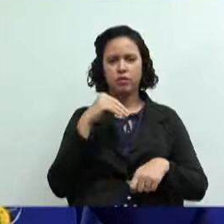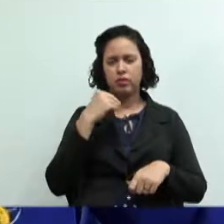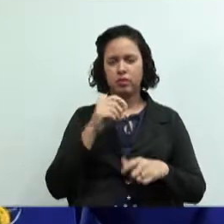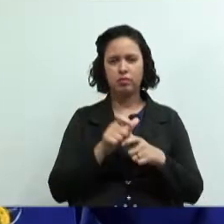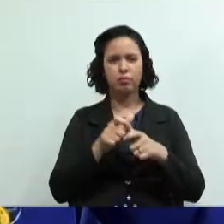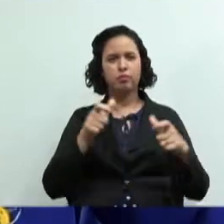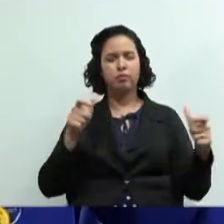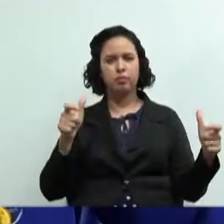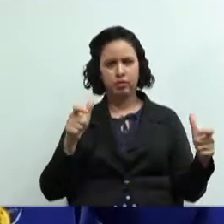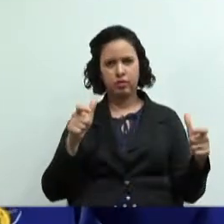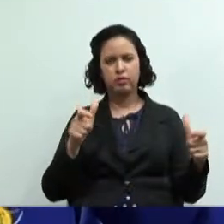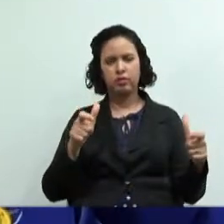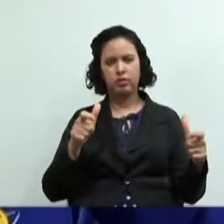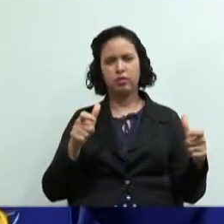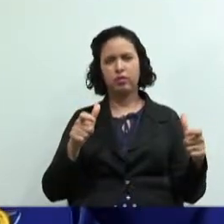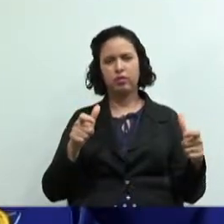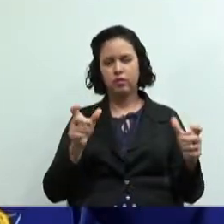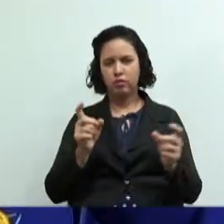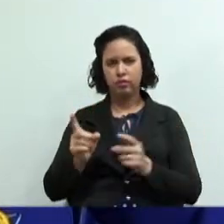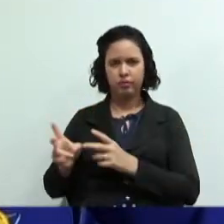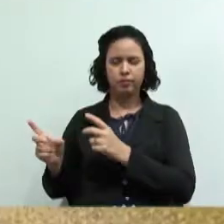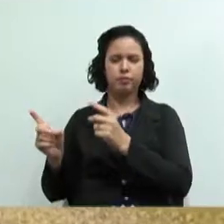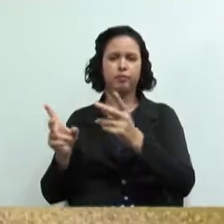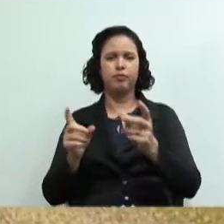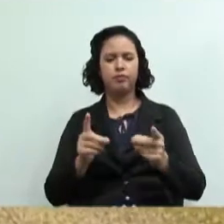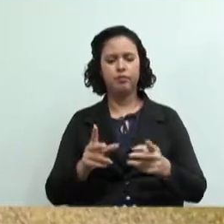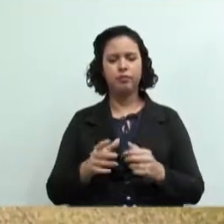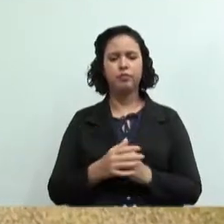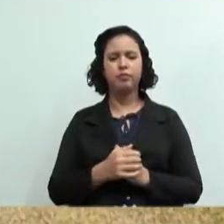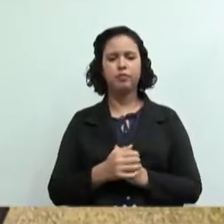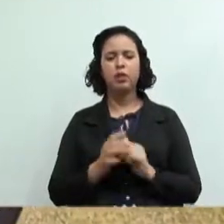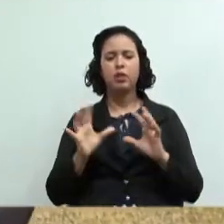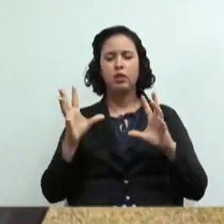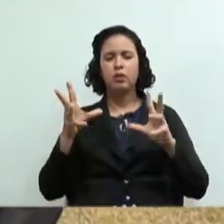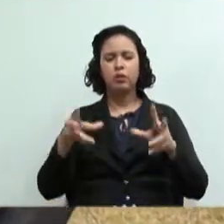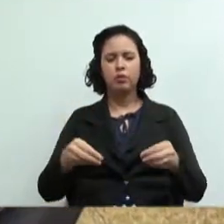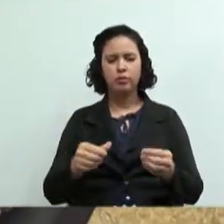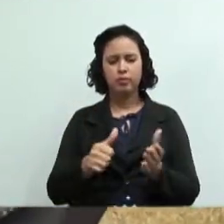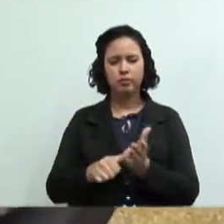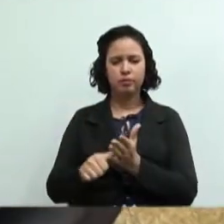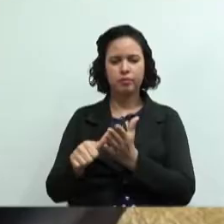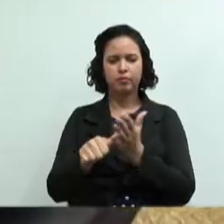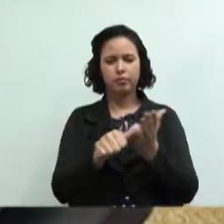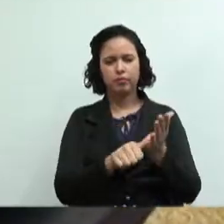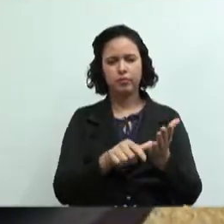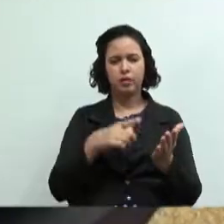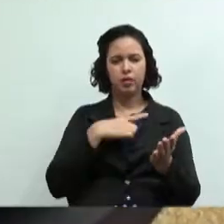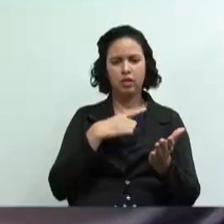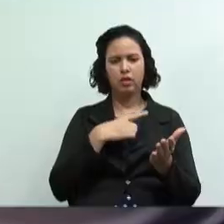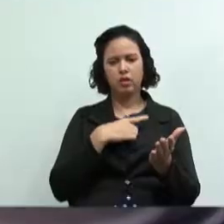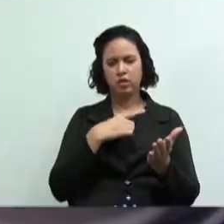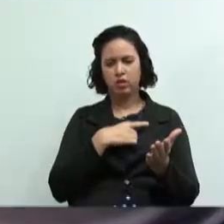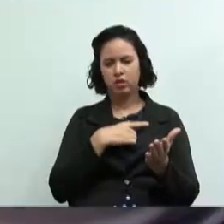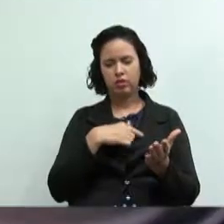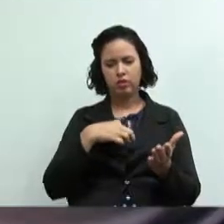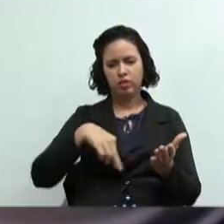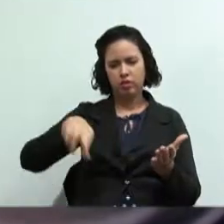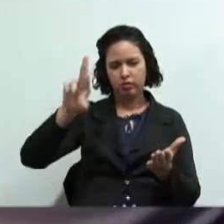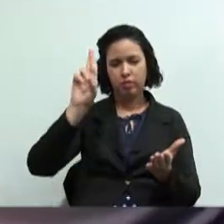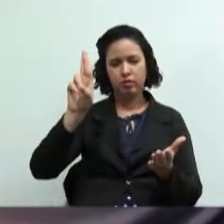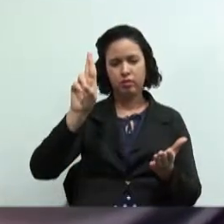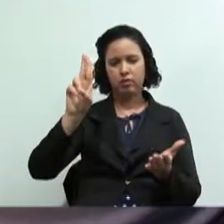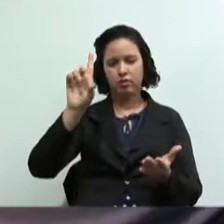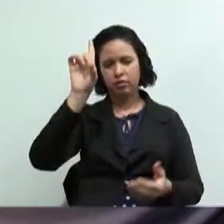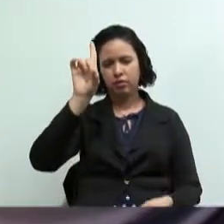grandes na hora de fazer negócios com o mercado. Todos os associados têm o mesmo poder de decisão sobre a cooperativa e o